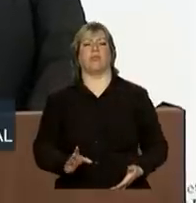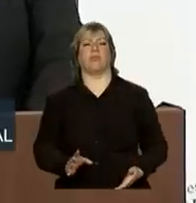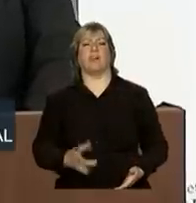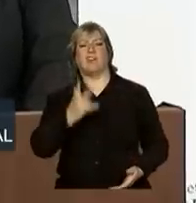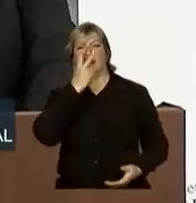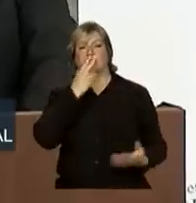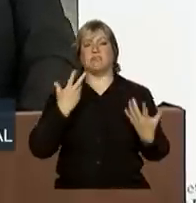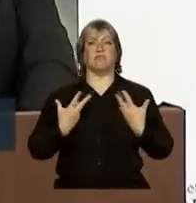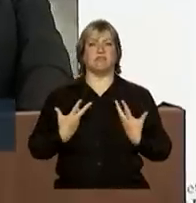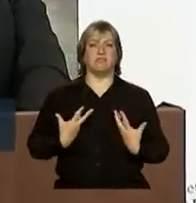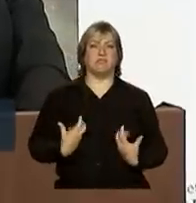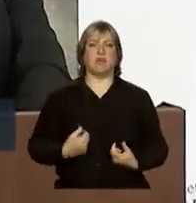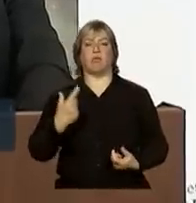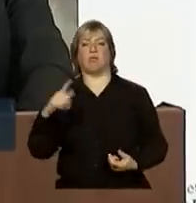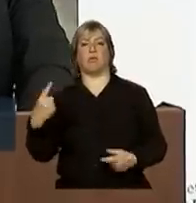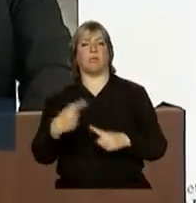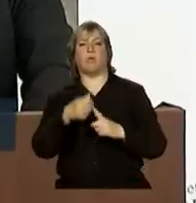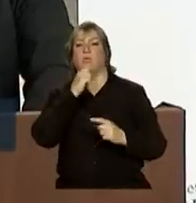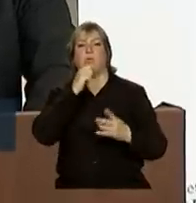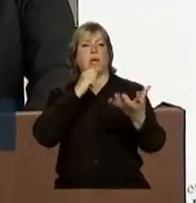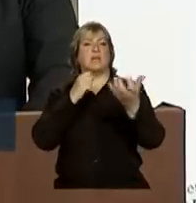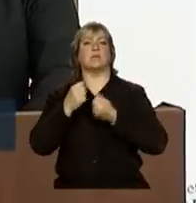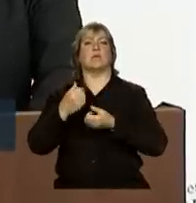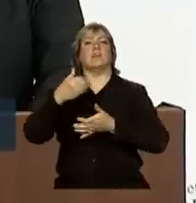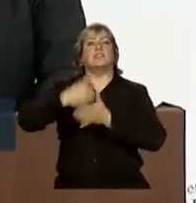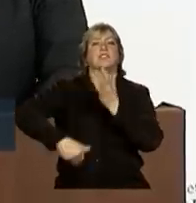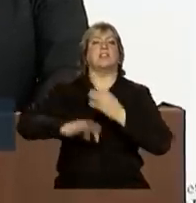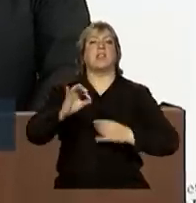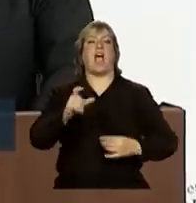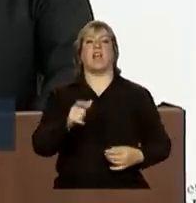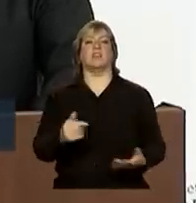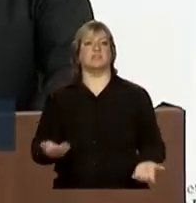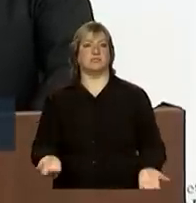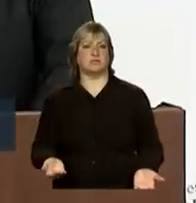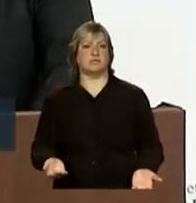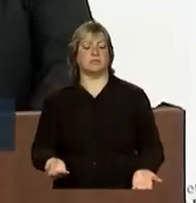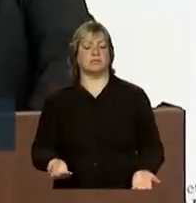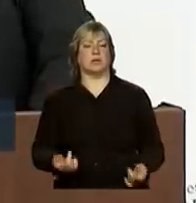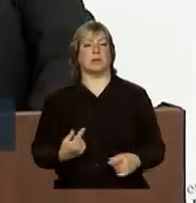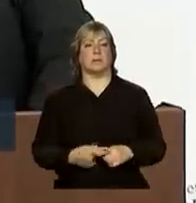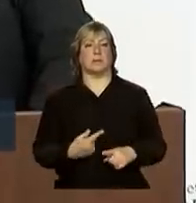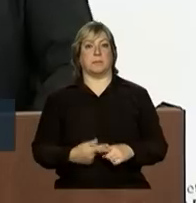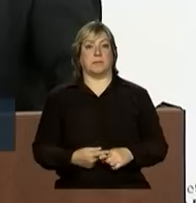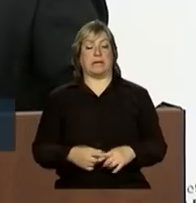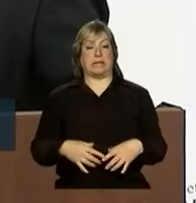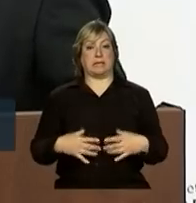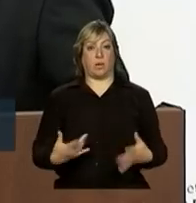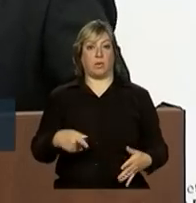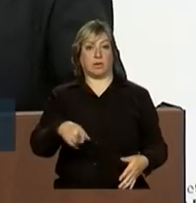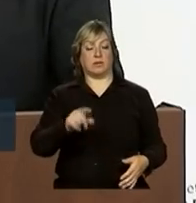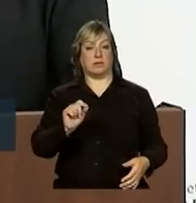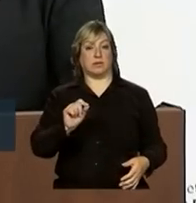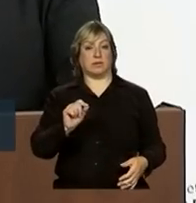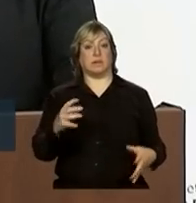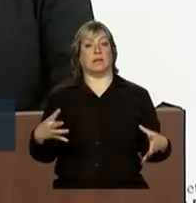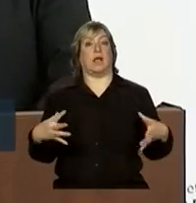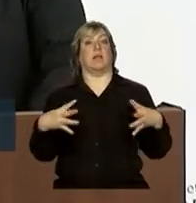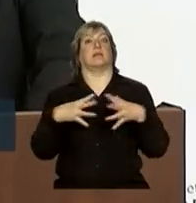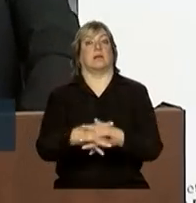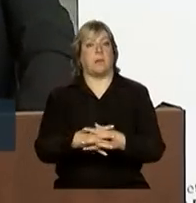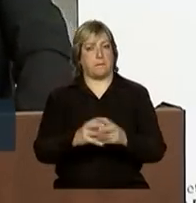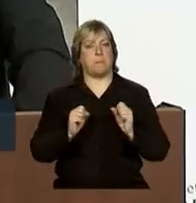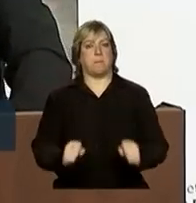desânimo nos outros que não receberam a desoneração. Desestrutura-se perigosamente a cadeia produtiva,